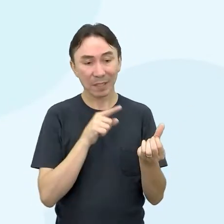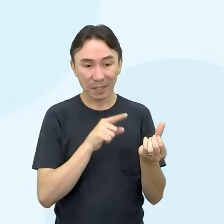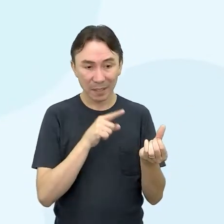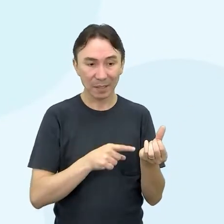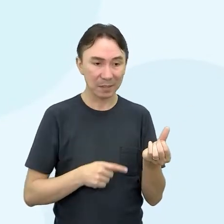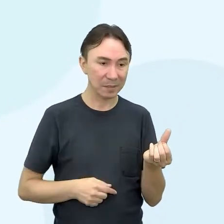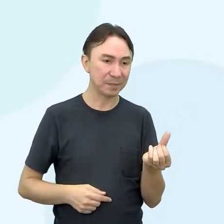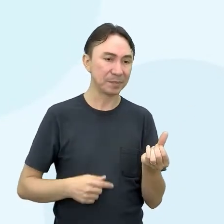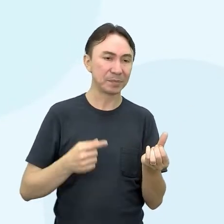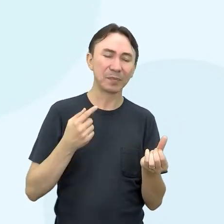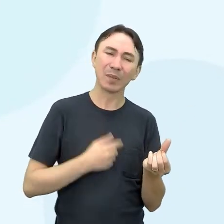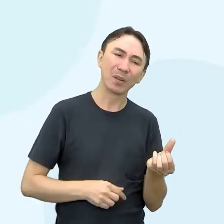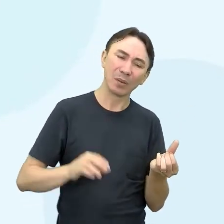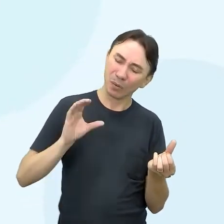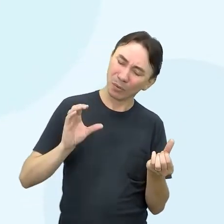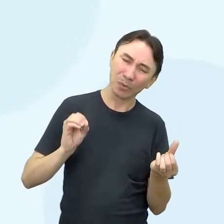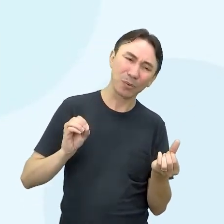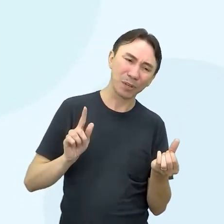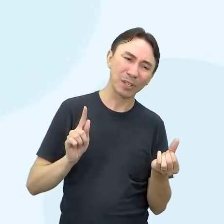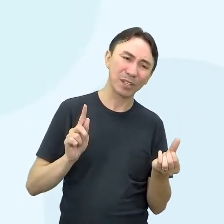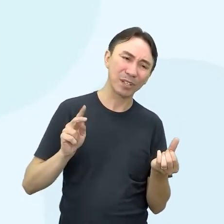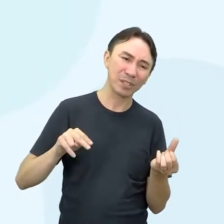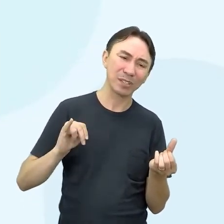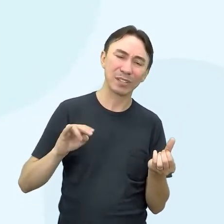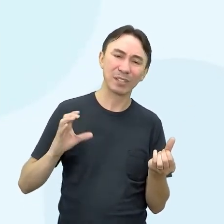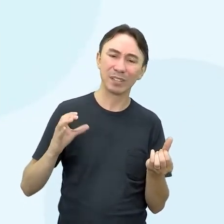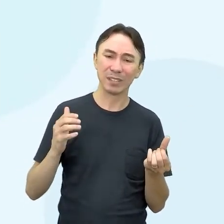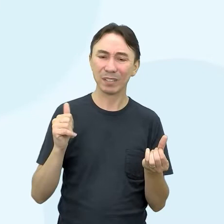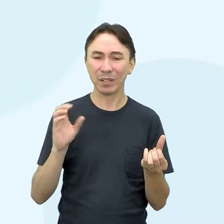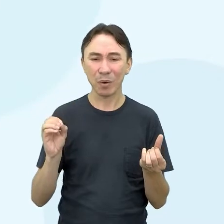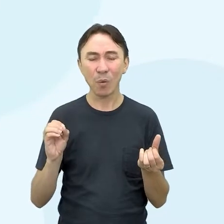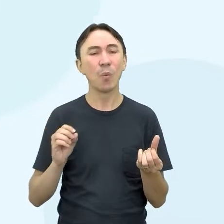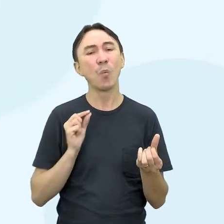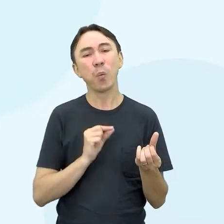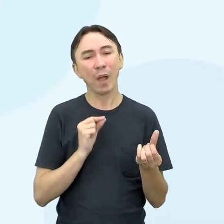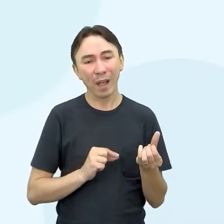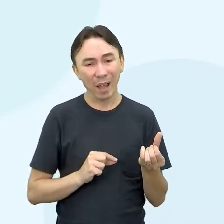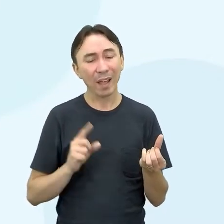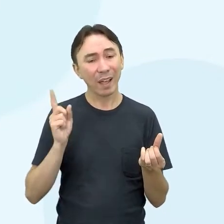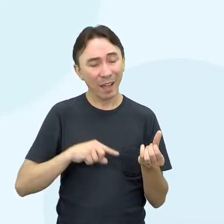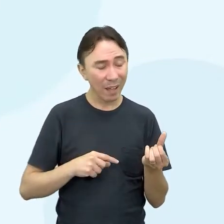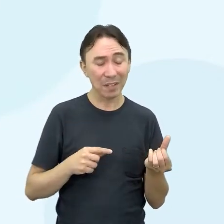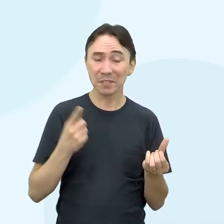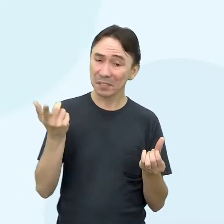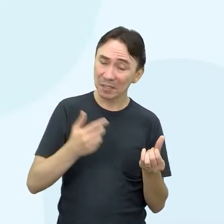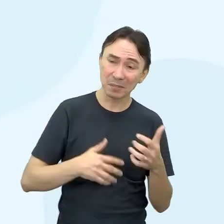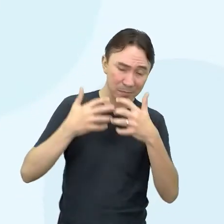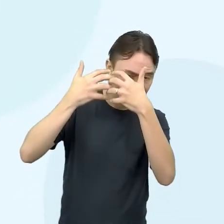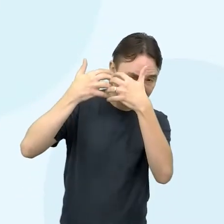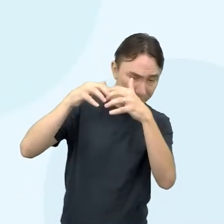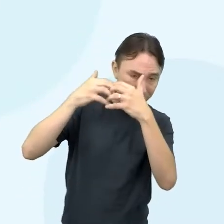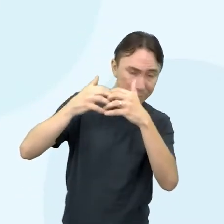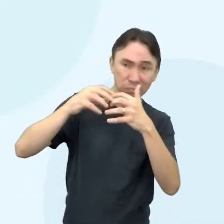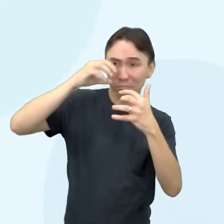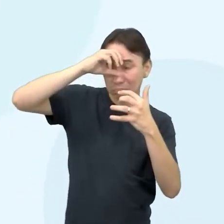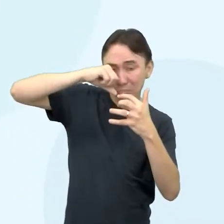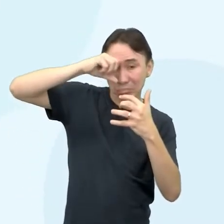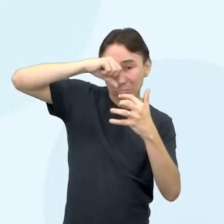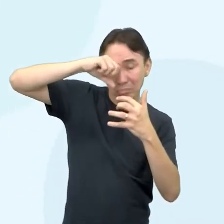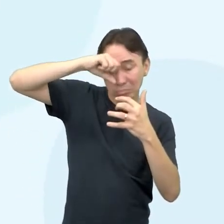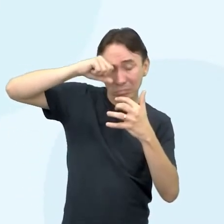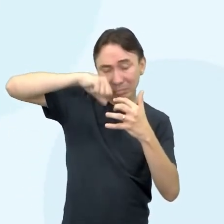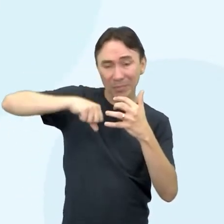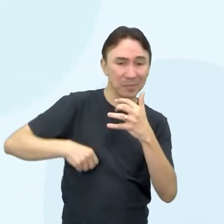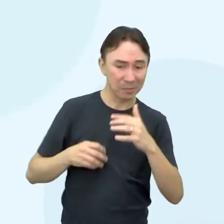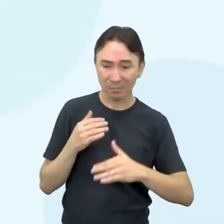é esse o ponto. O que é a cognição? Cognição é a capacidade de adquirir conhecimento e desenvolver emoções. Então